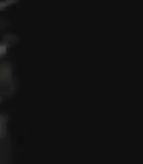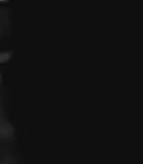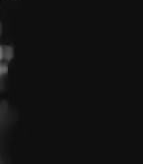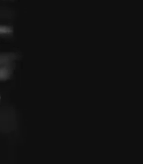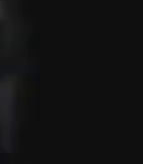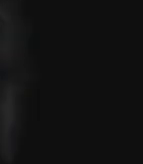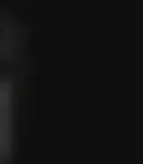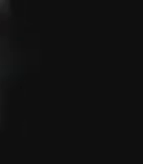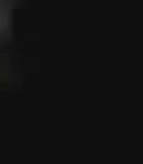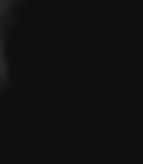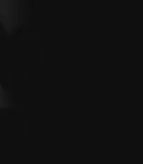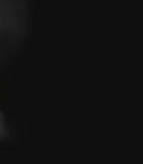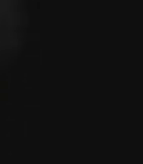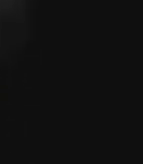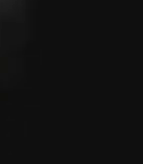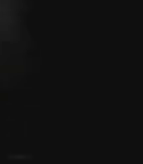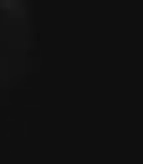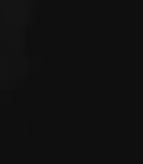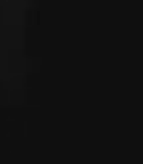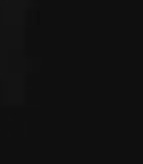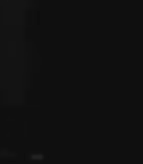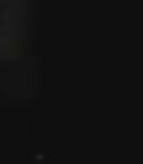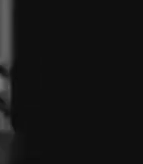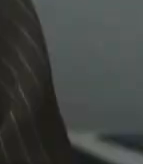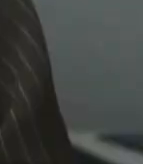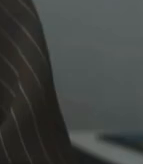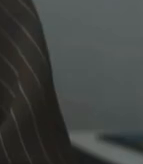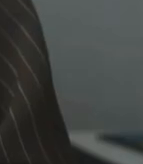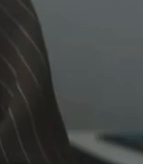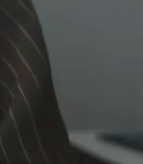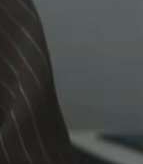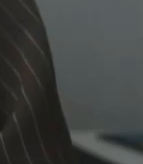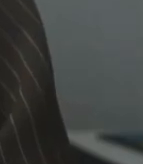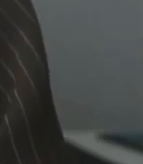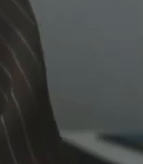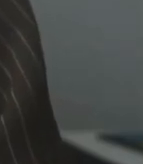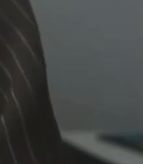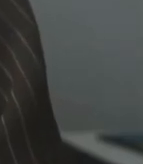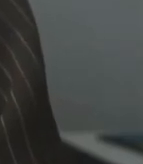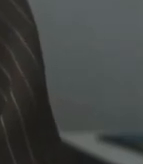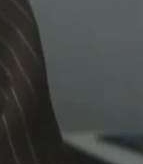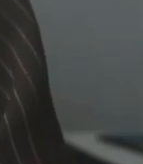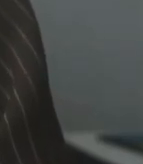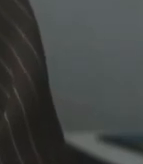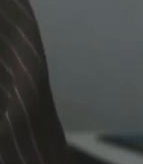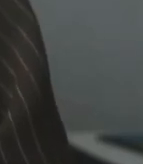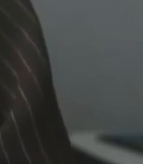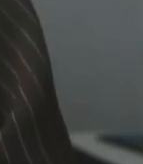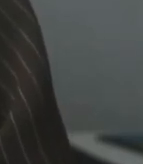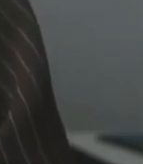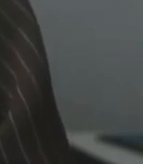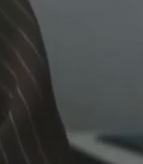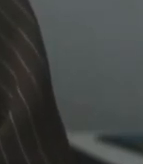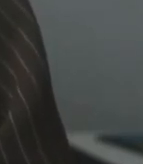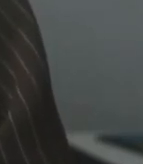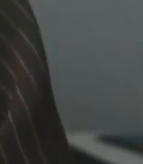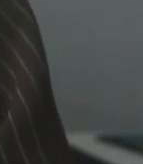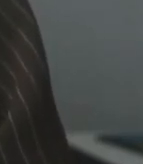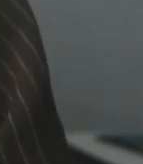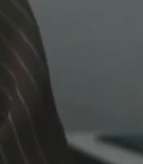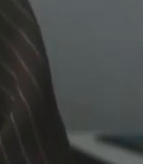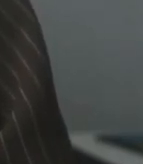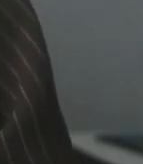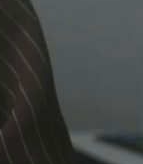anos, onde perdemos tantas vidas, onde perdemos tantas pessoas, que poderíamos ter evitado